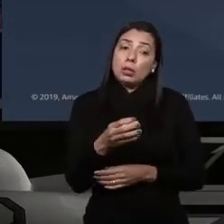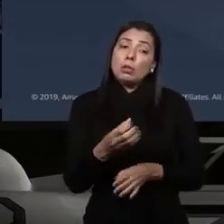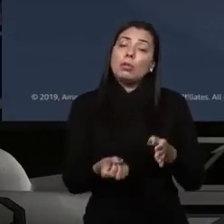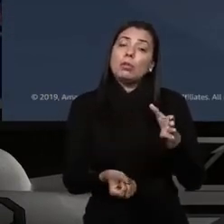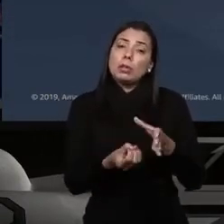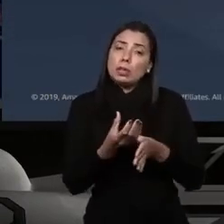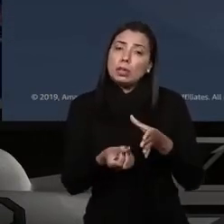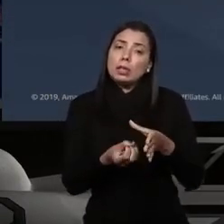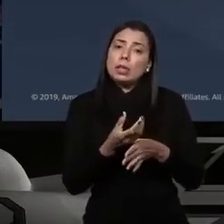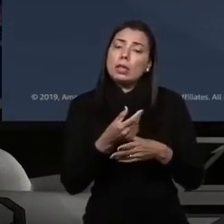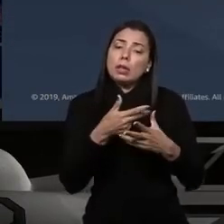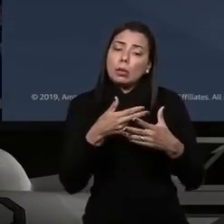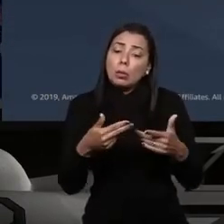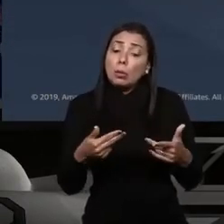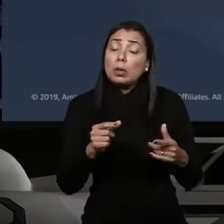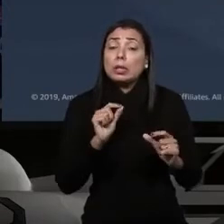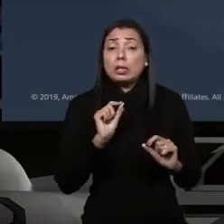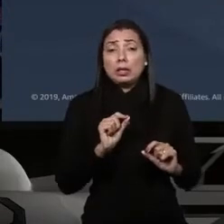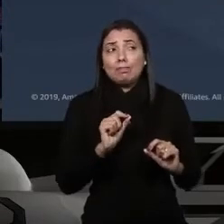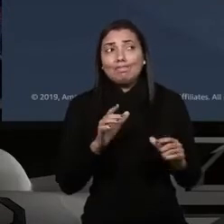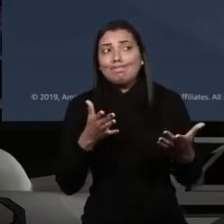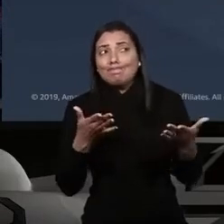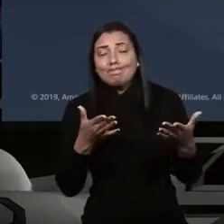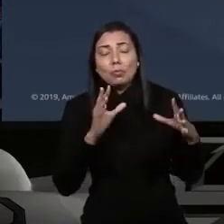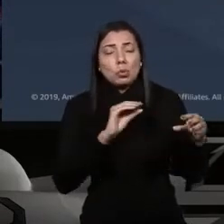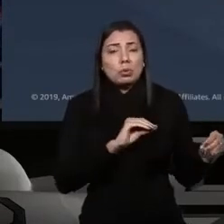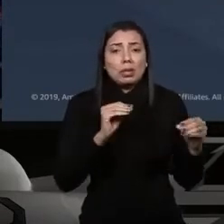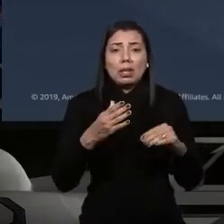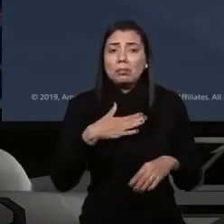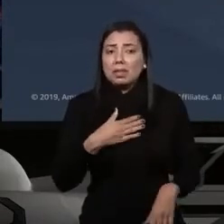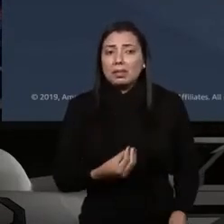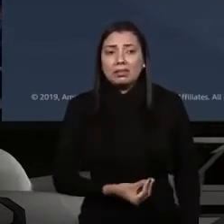produtos que, poxa, não vão mudar a minha realidade.